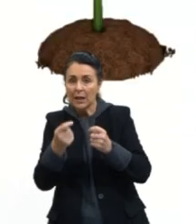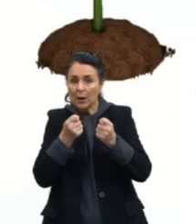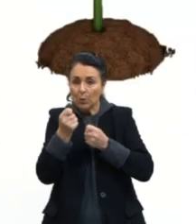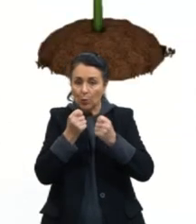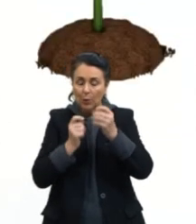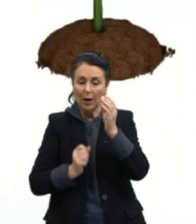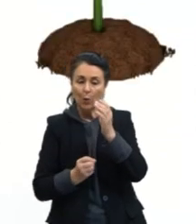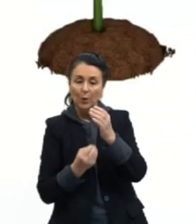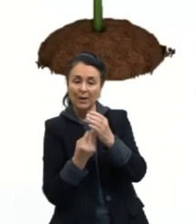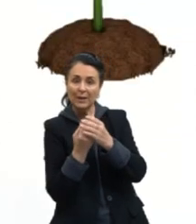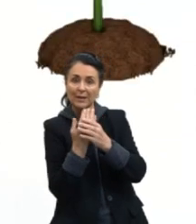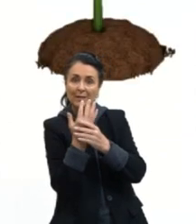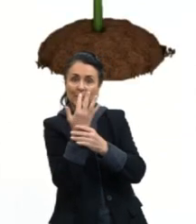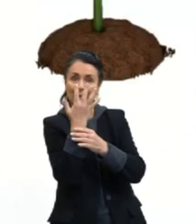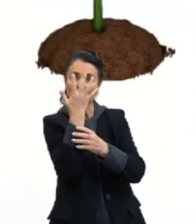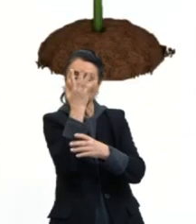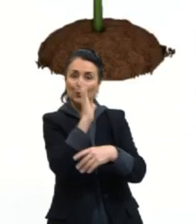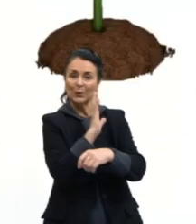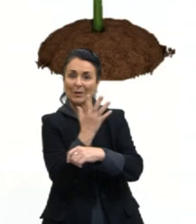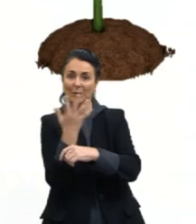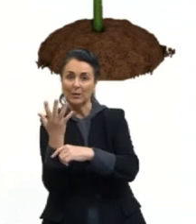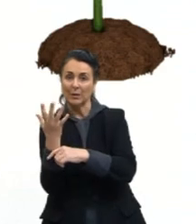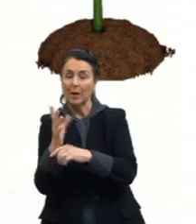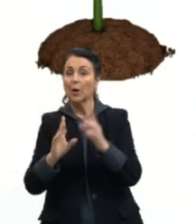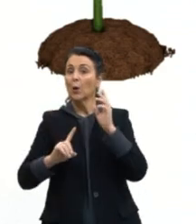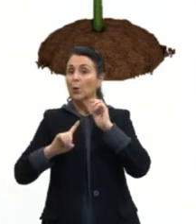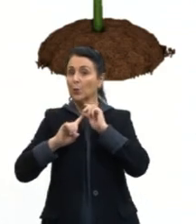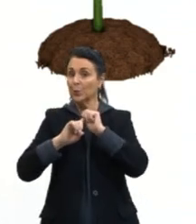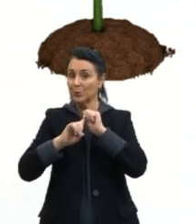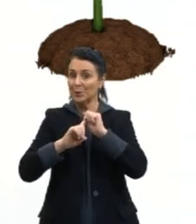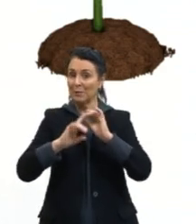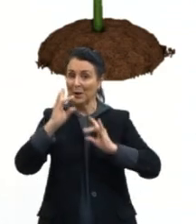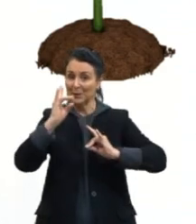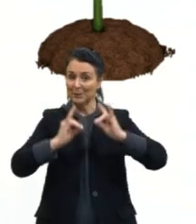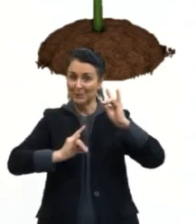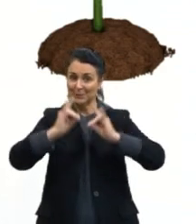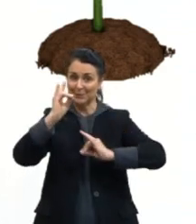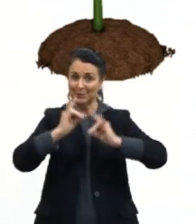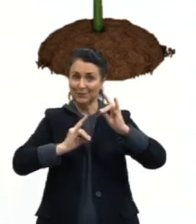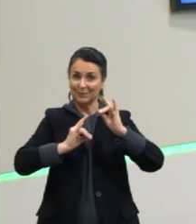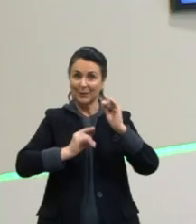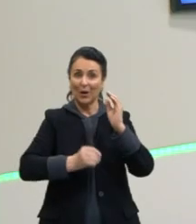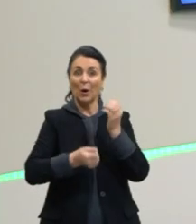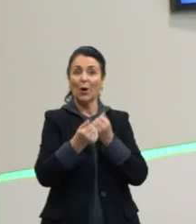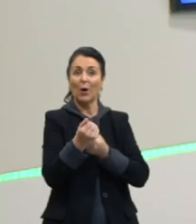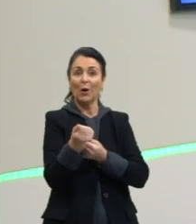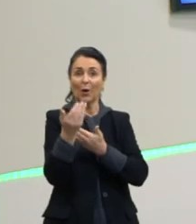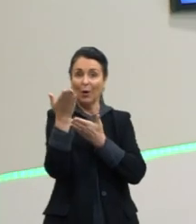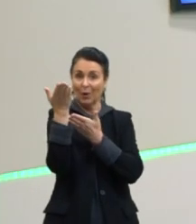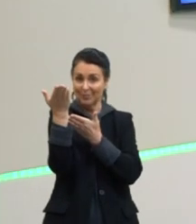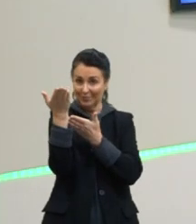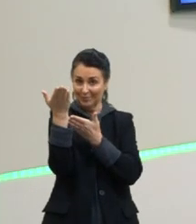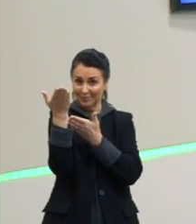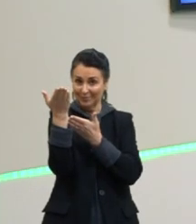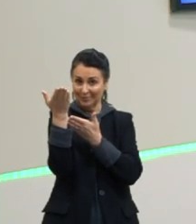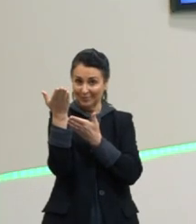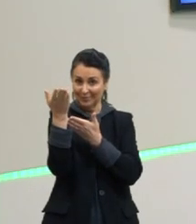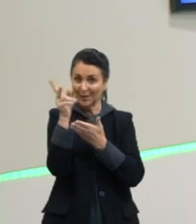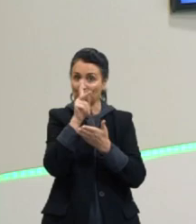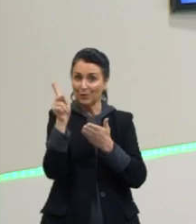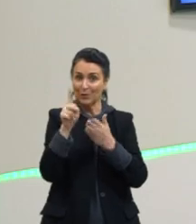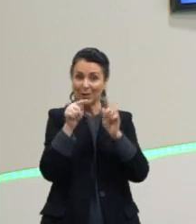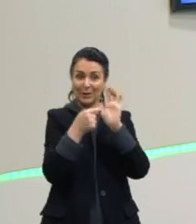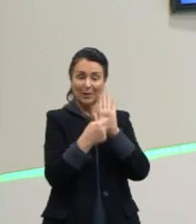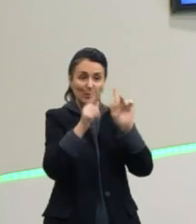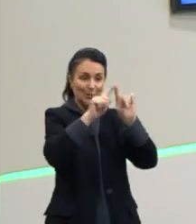Os principais hormônios que mais caem nas questões do Enem são esses. A auxina está em primeiro lugar, cai bastante. Para que